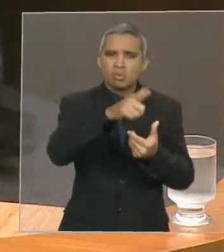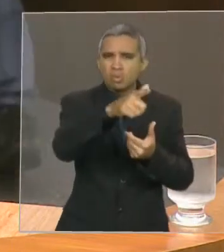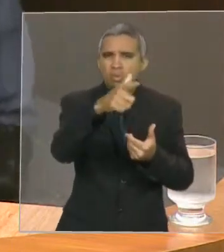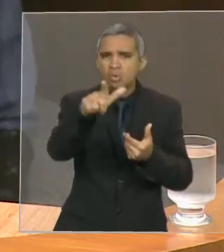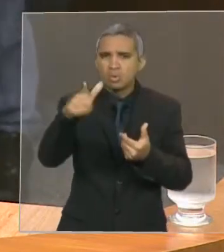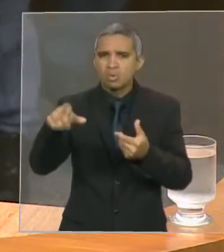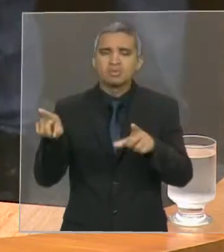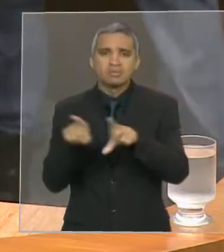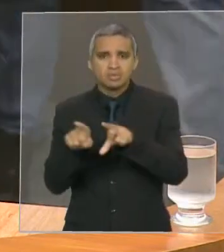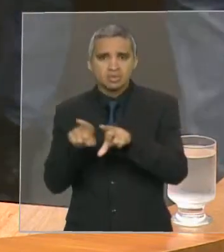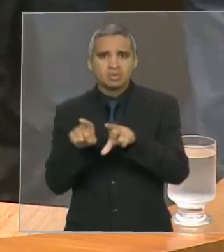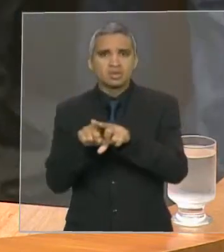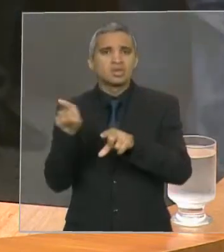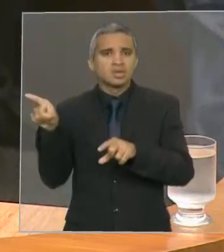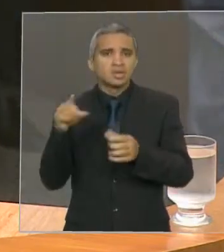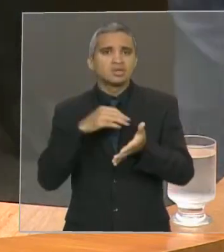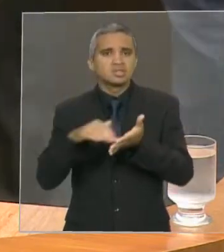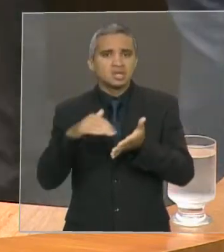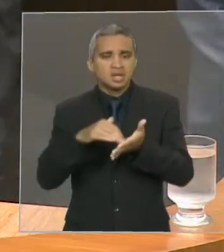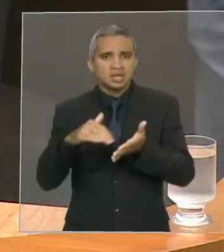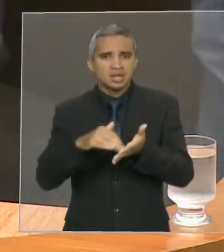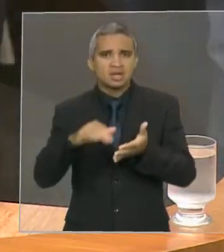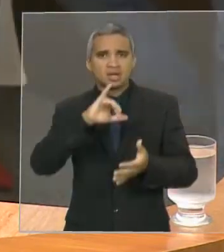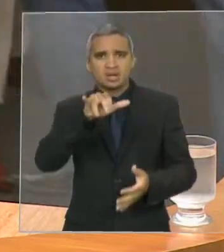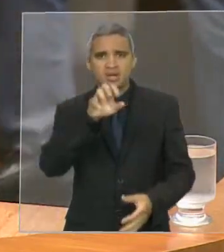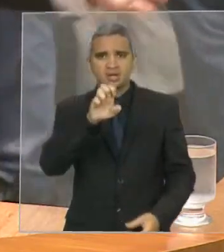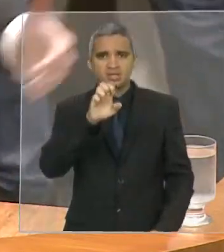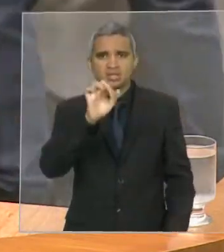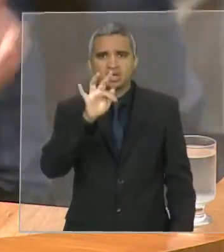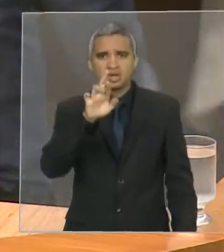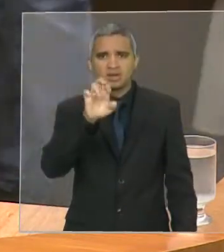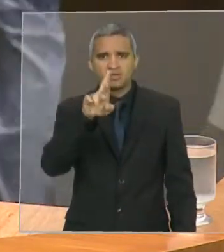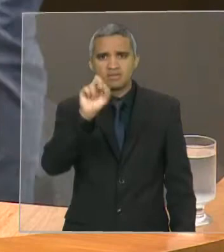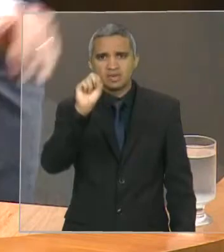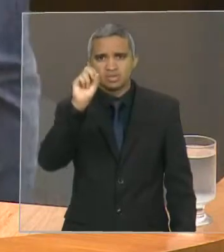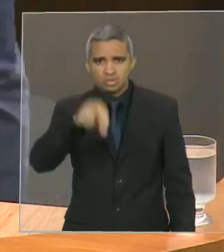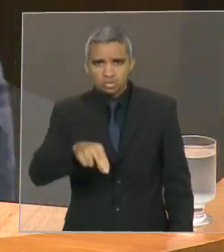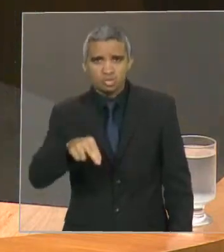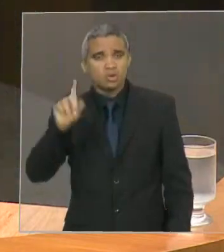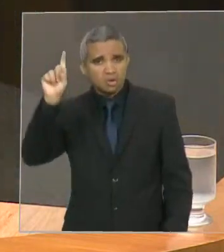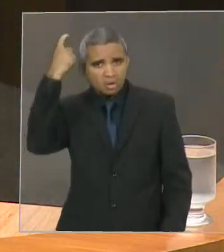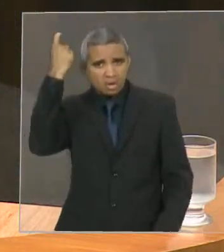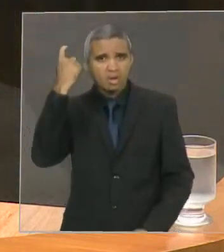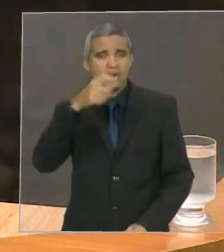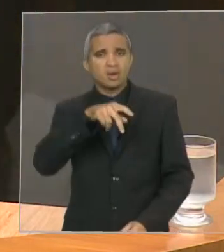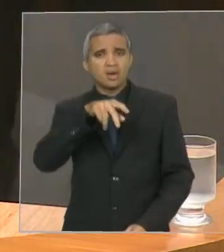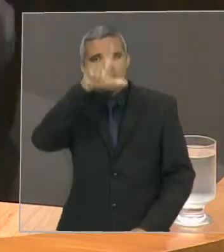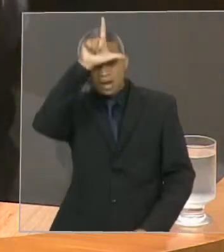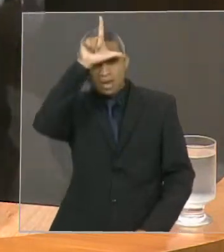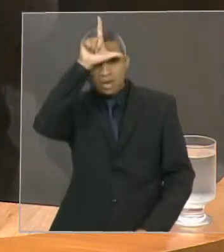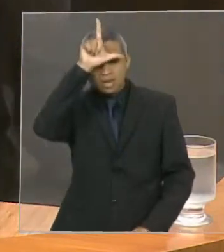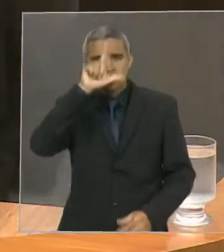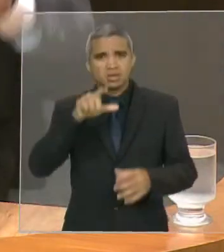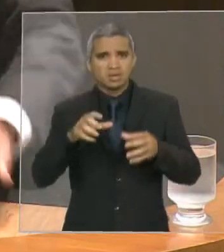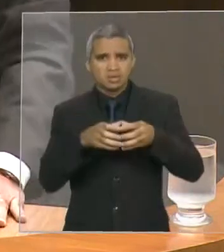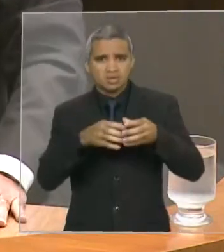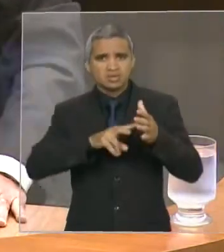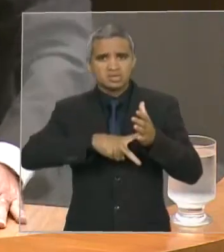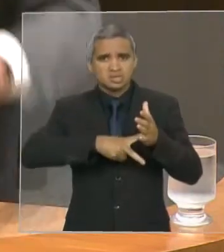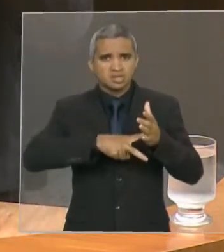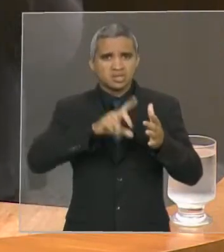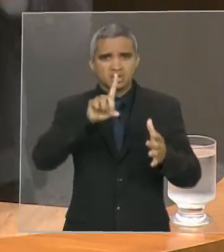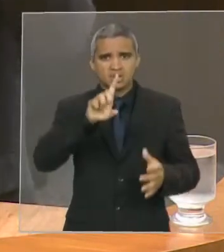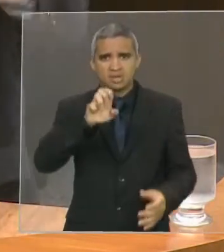secretário foi o presidente da ADEPOL. Teve seu destaque e hoje é secretário. Quando ia se imaginar